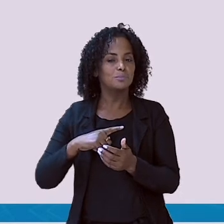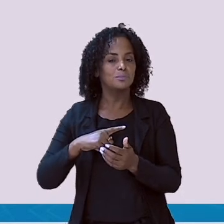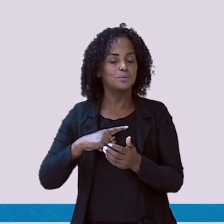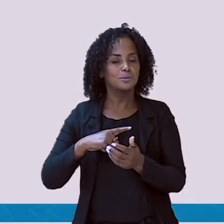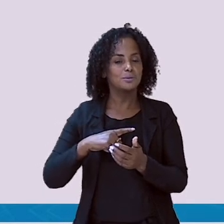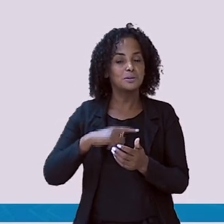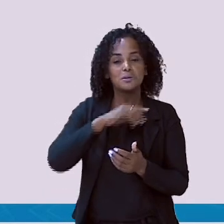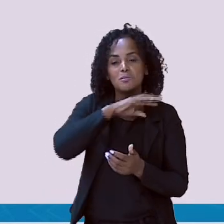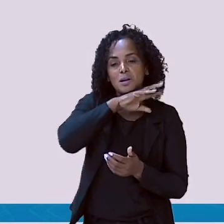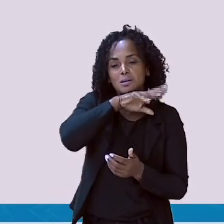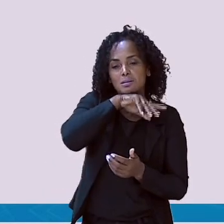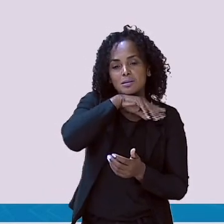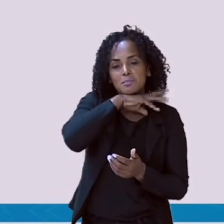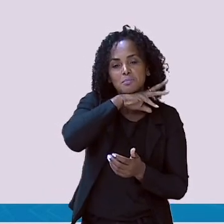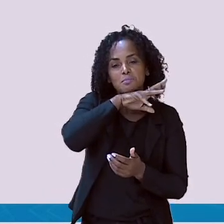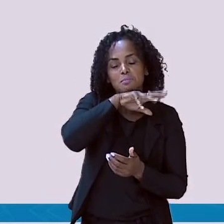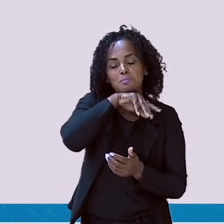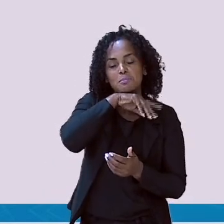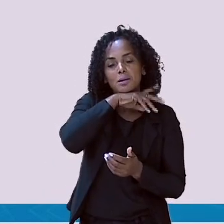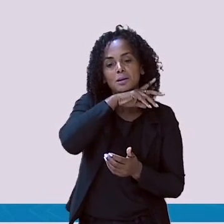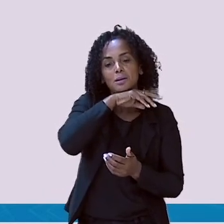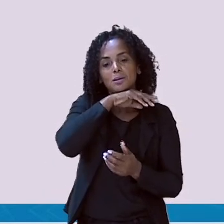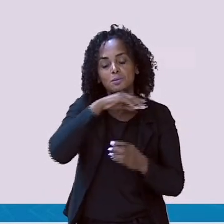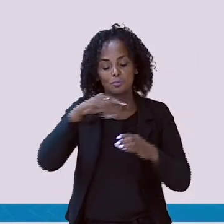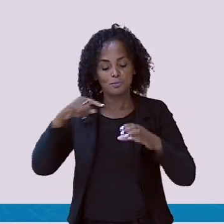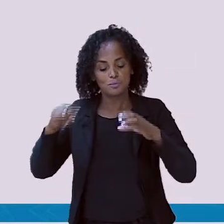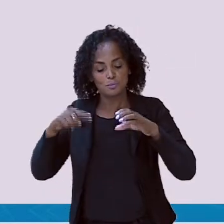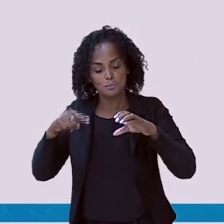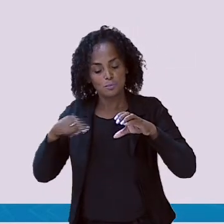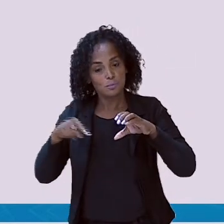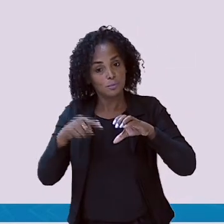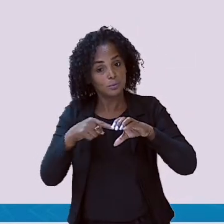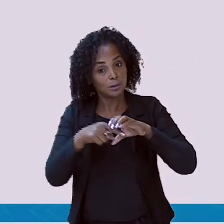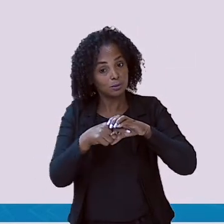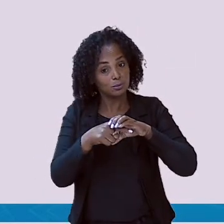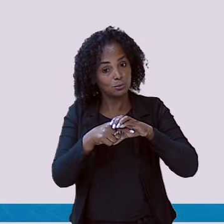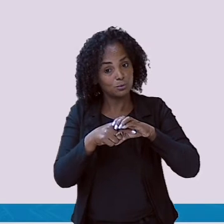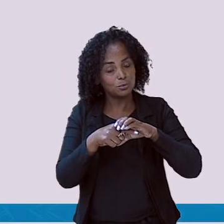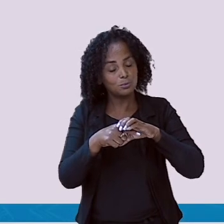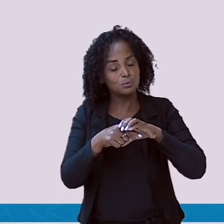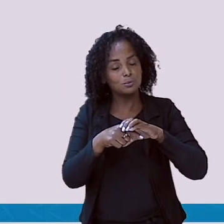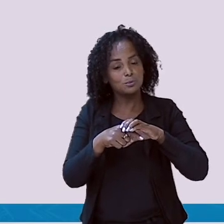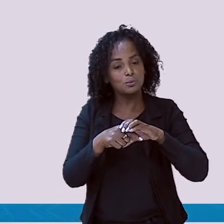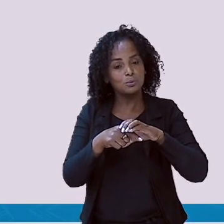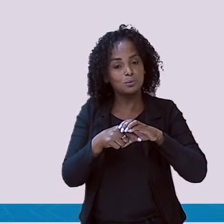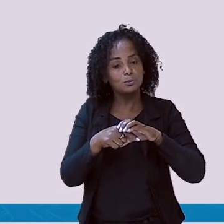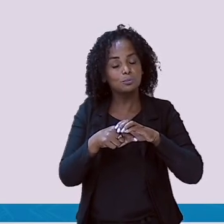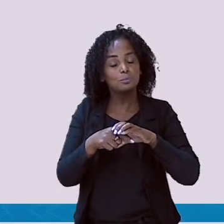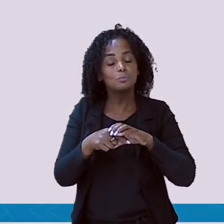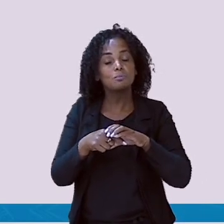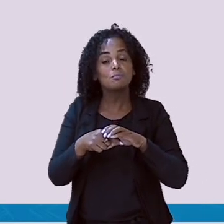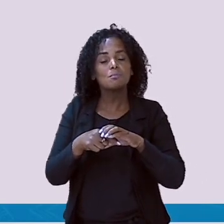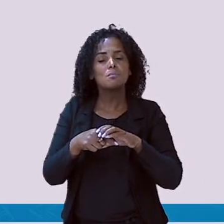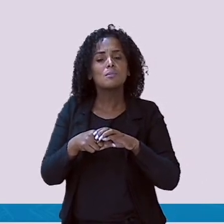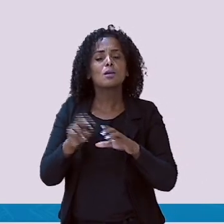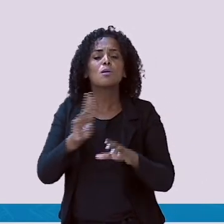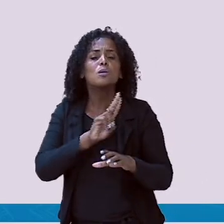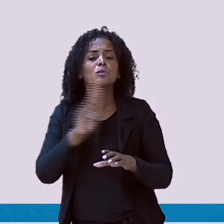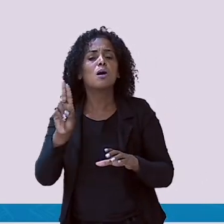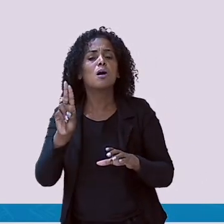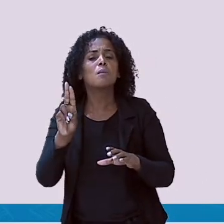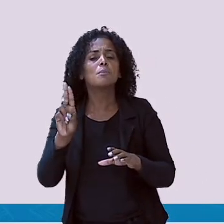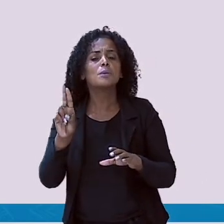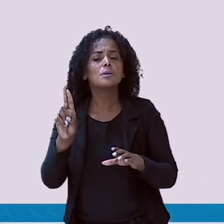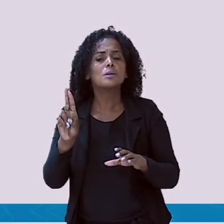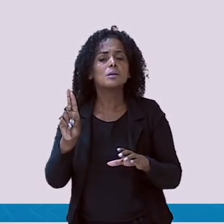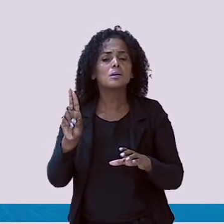Olha a palavra pequena. Tatu. Duas sílabas. A primeira, Tá. Vamos